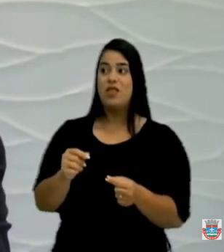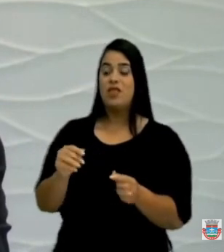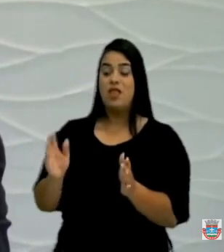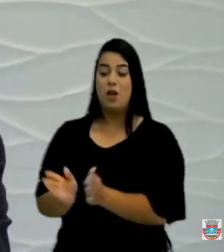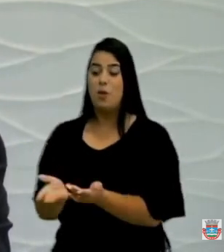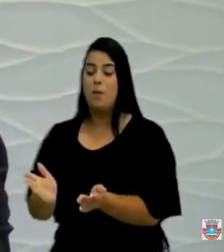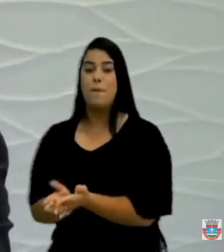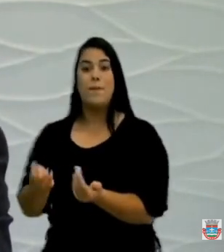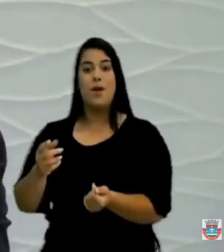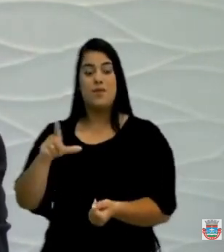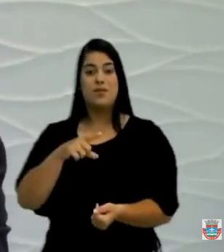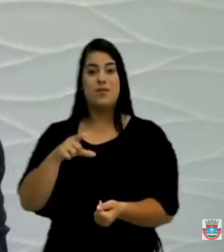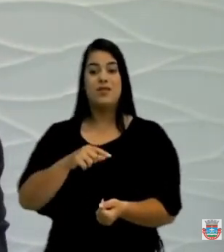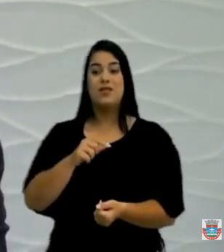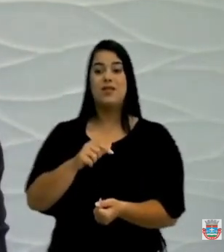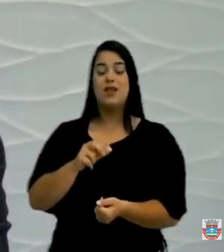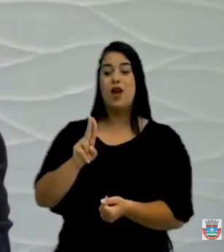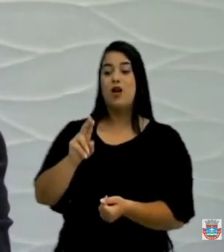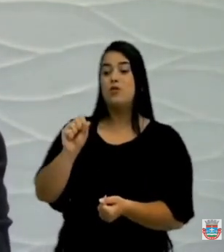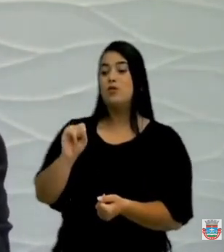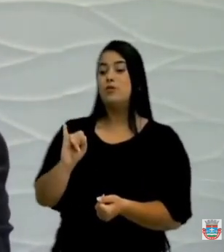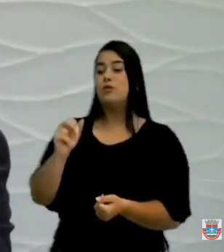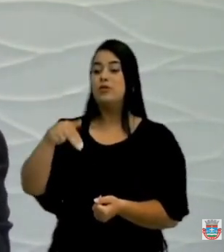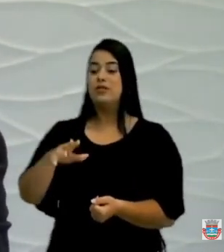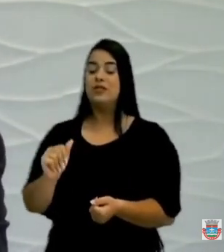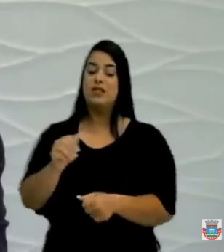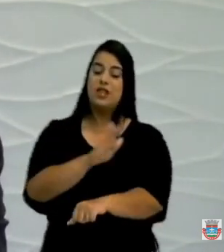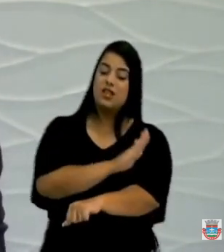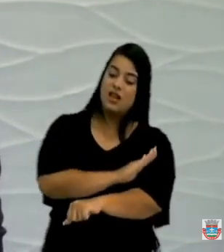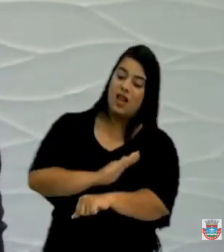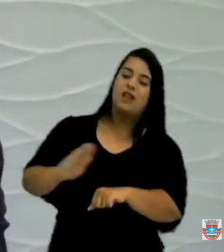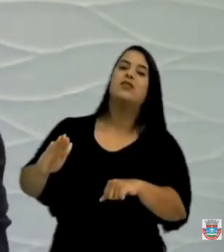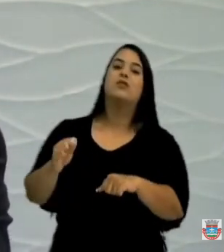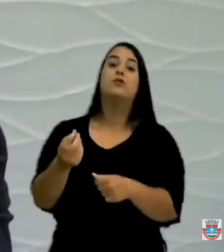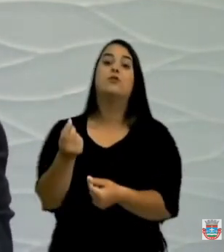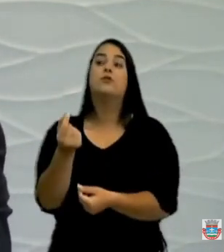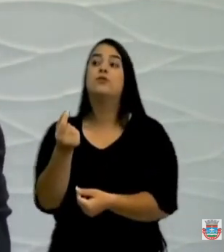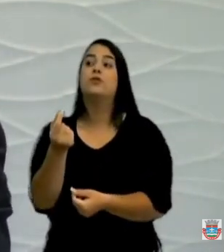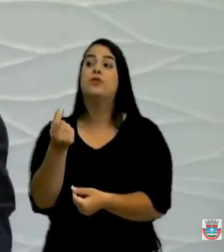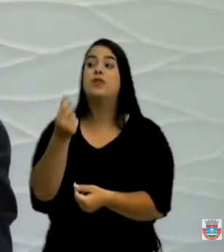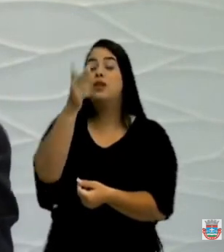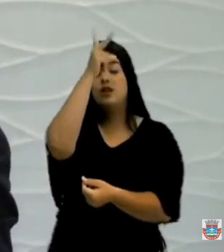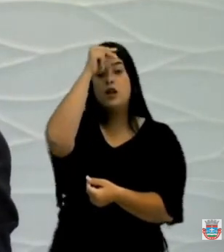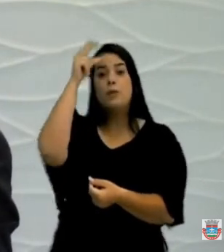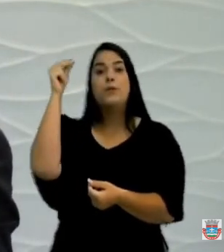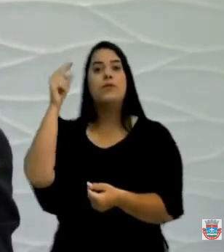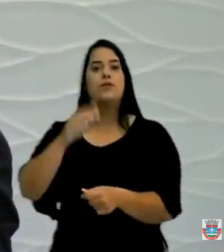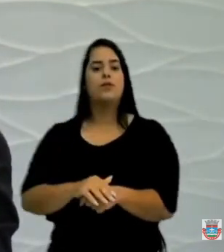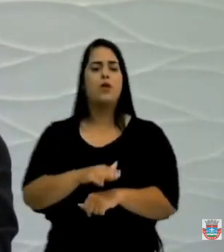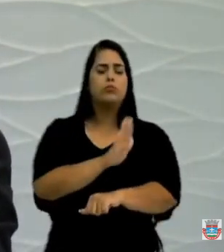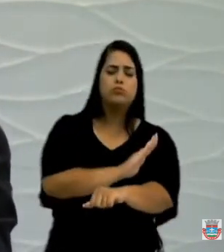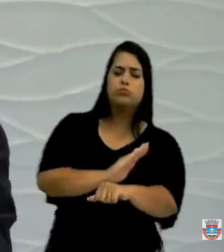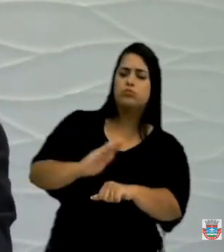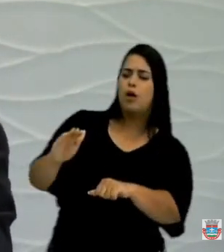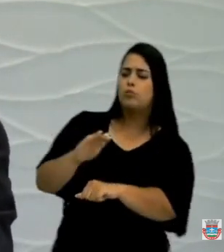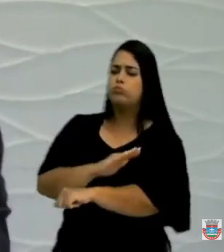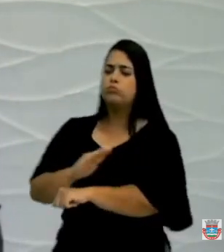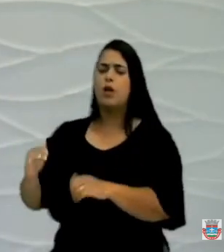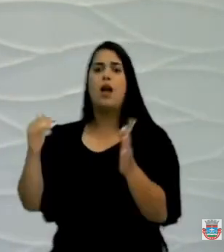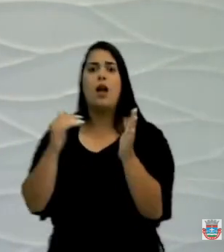usina de assalto somente Duna que ela comprou, que ela adquiriu com recurso da prefeitura e que recapiava até capoeiras,